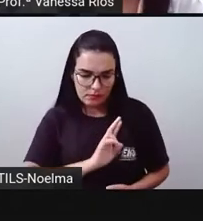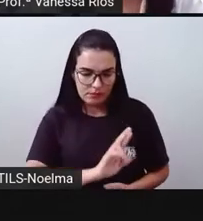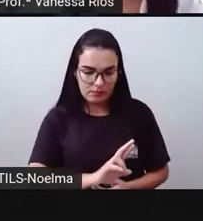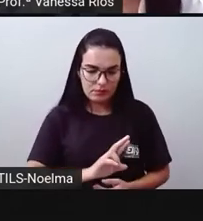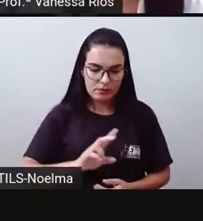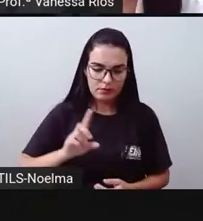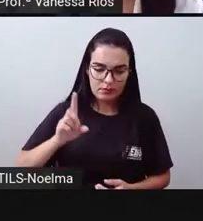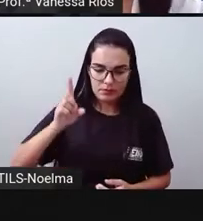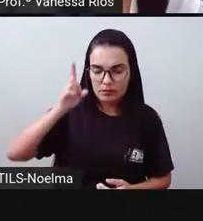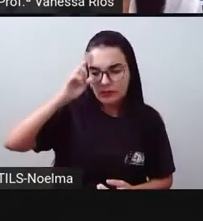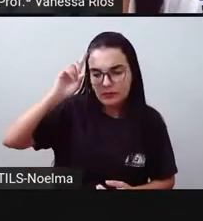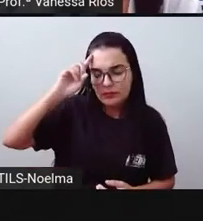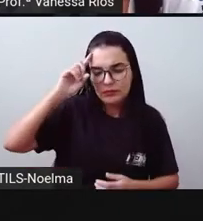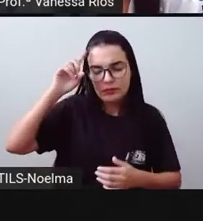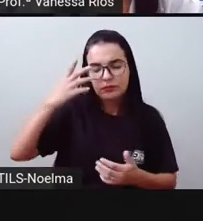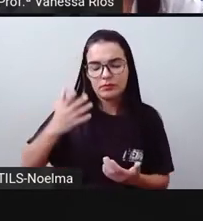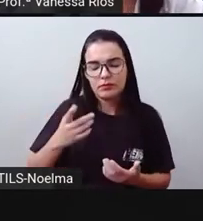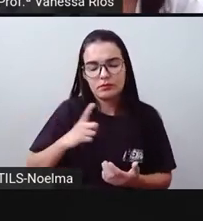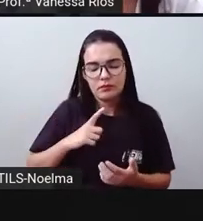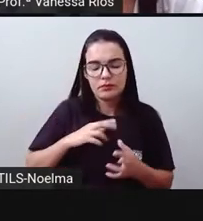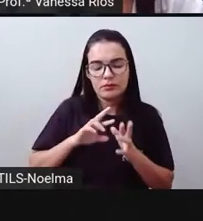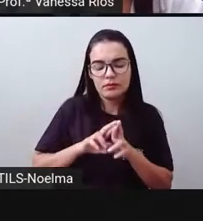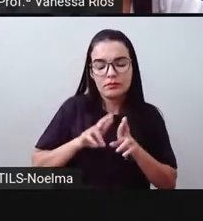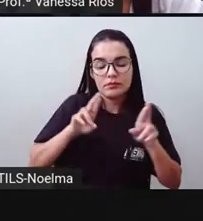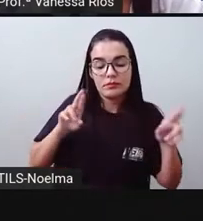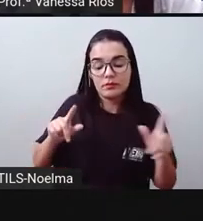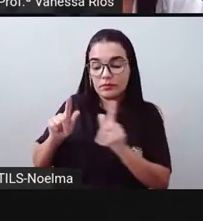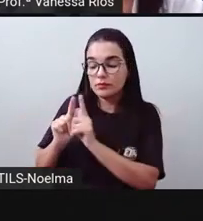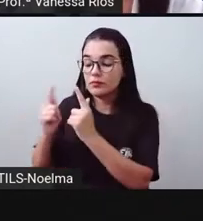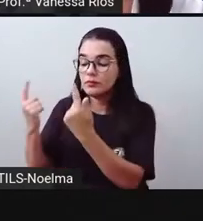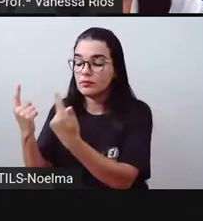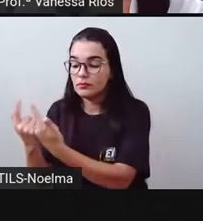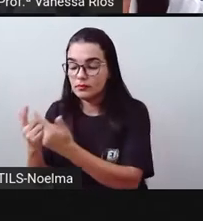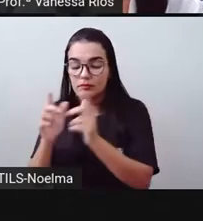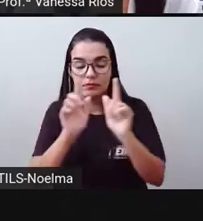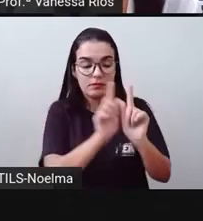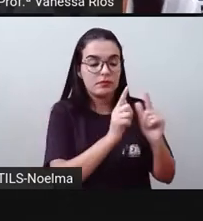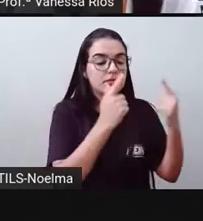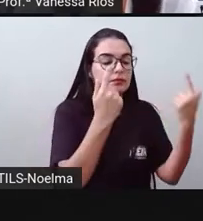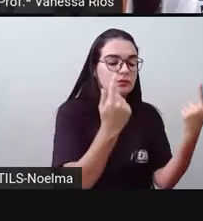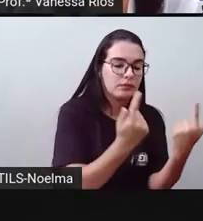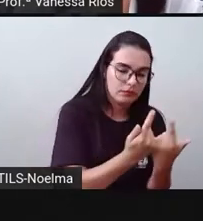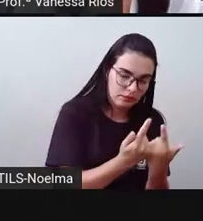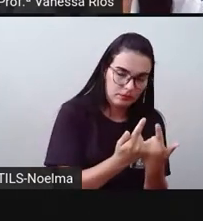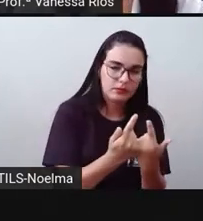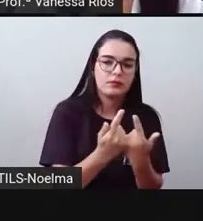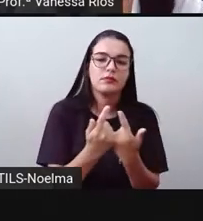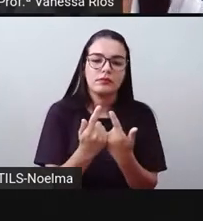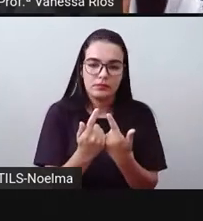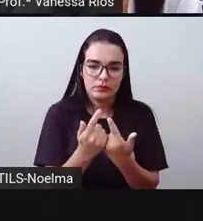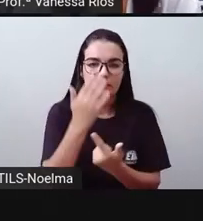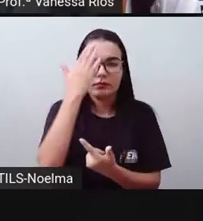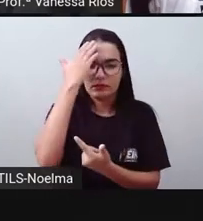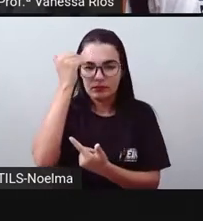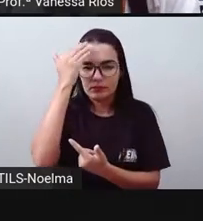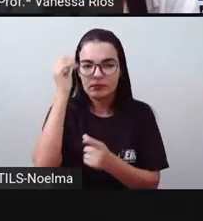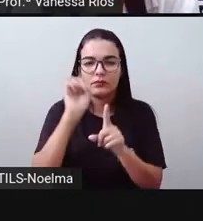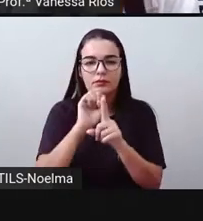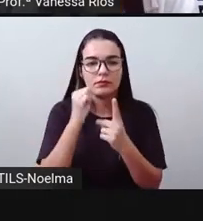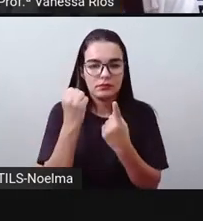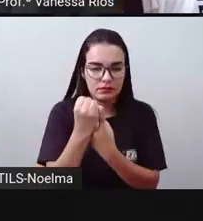que vão diferenciar, que vão distinguir, que vão determinar grupos sociais